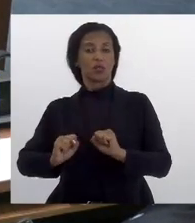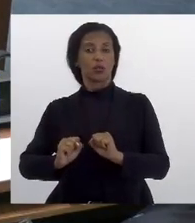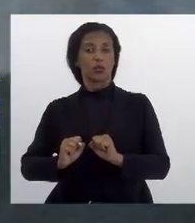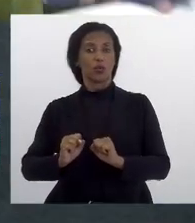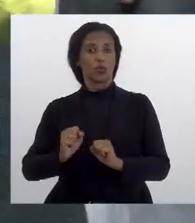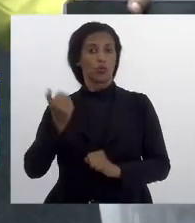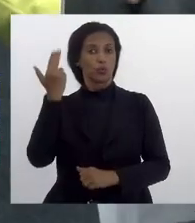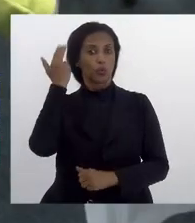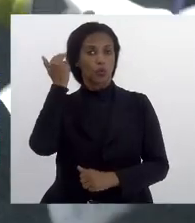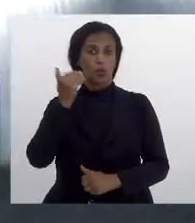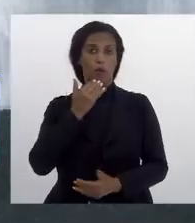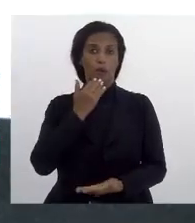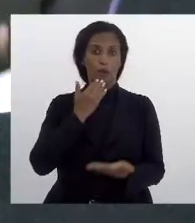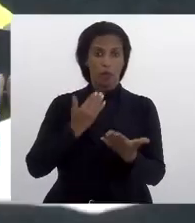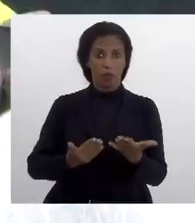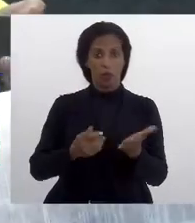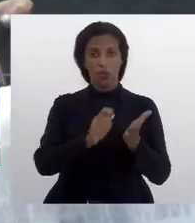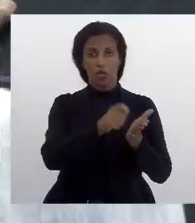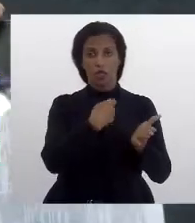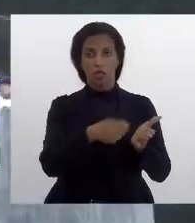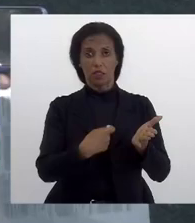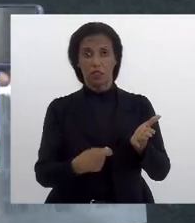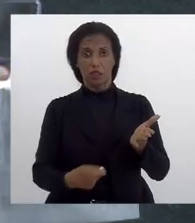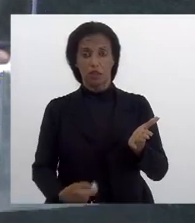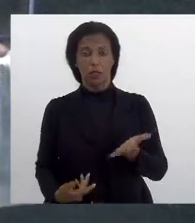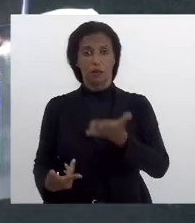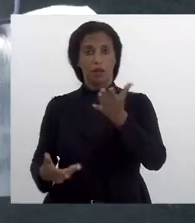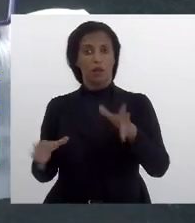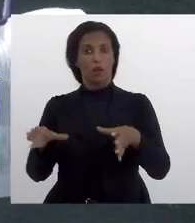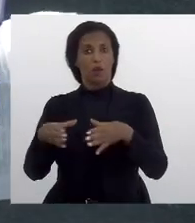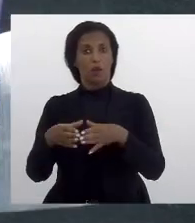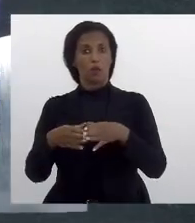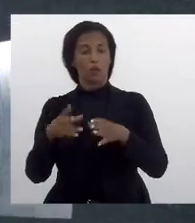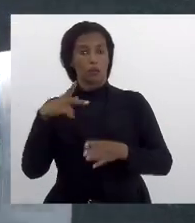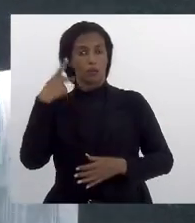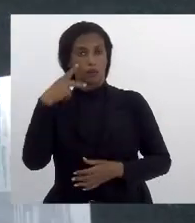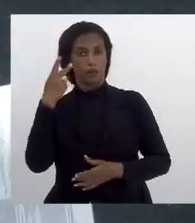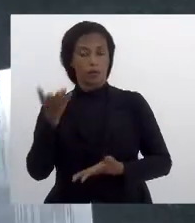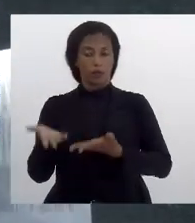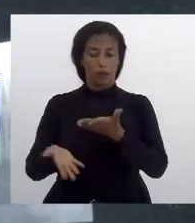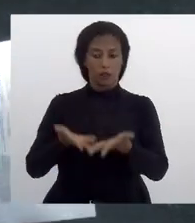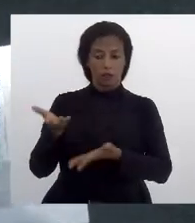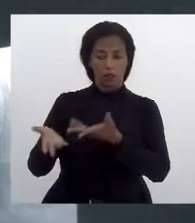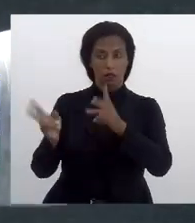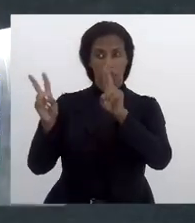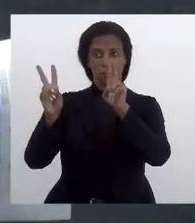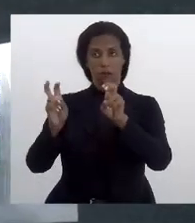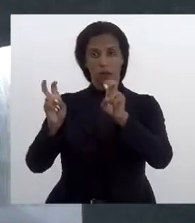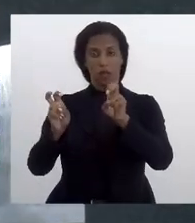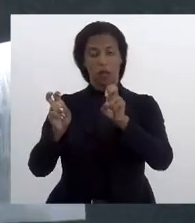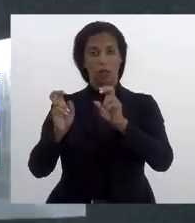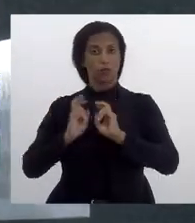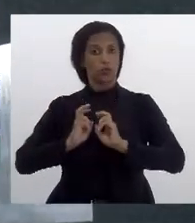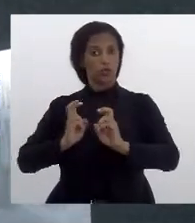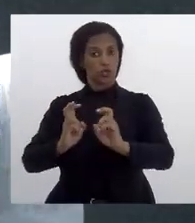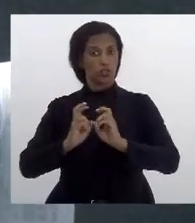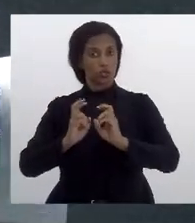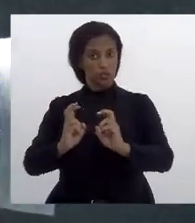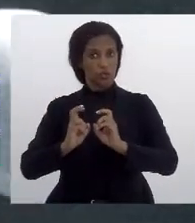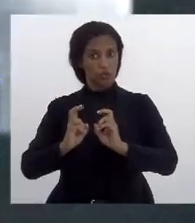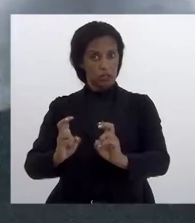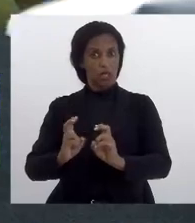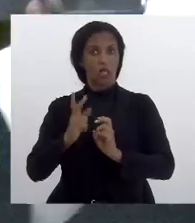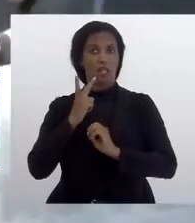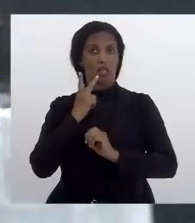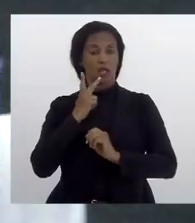eu apresentei aqui o pedido com as assinaturas para a comissão parlamentar de inquérito que trata da questão da supervia está certo que